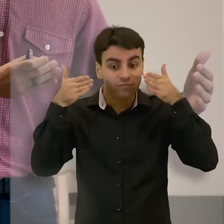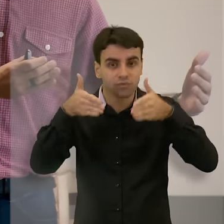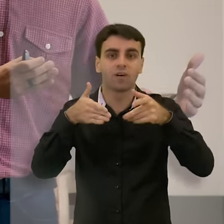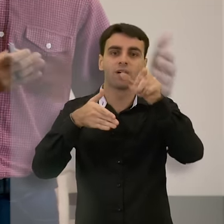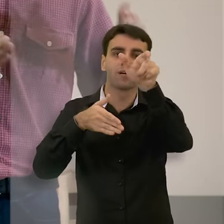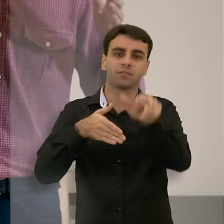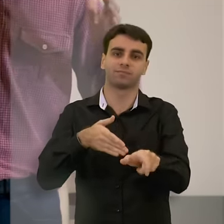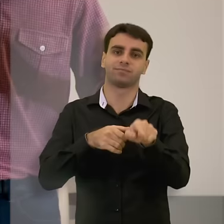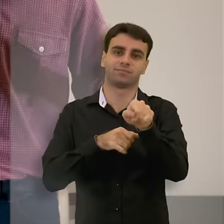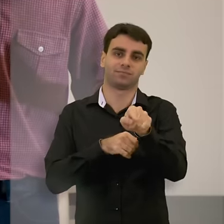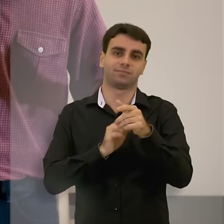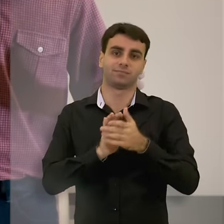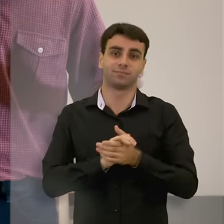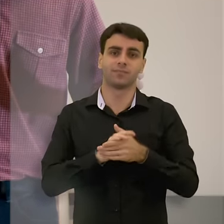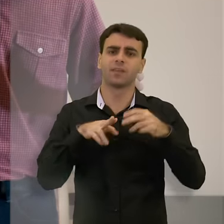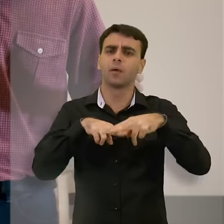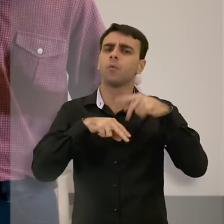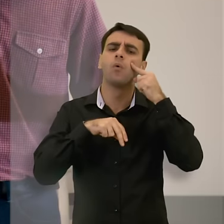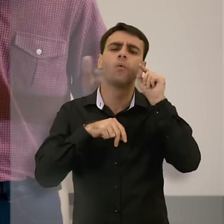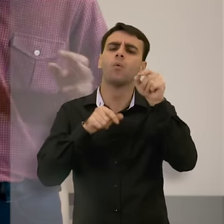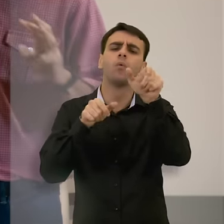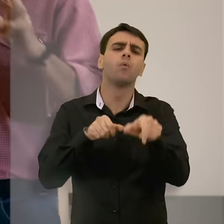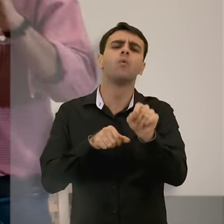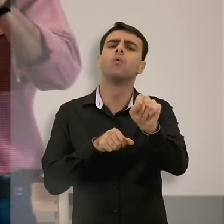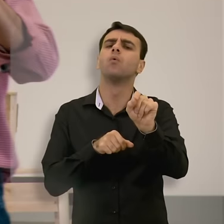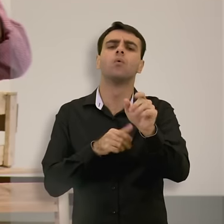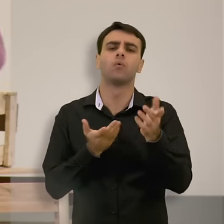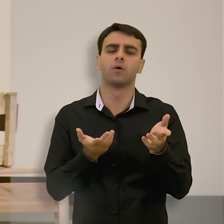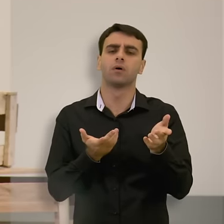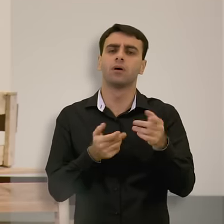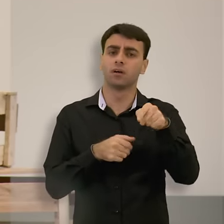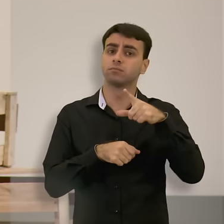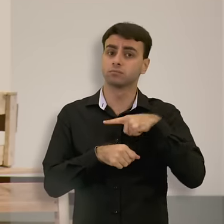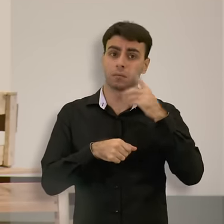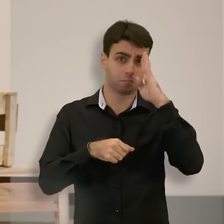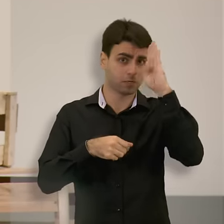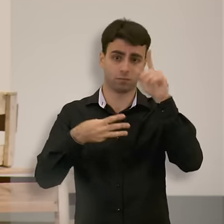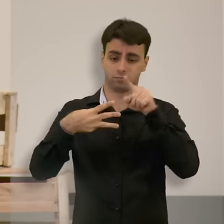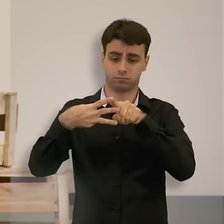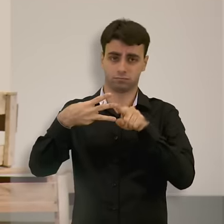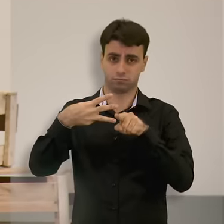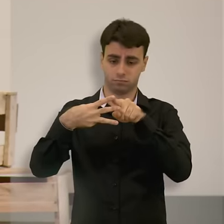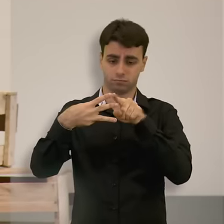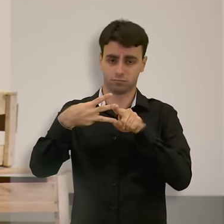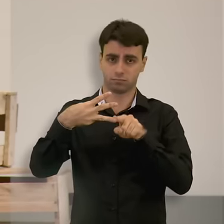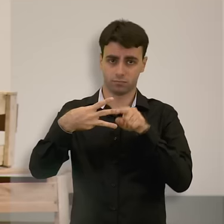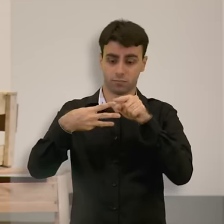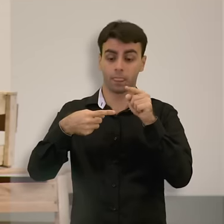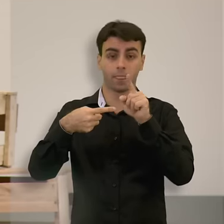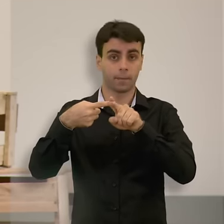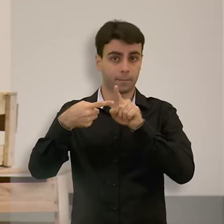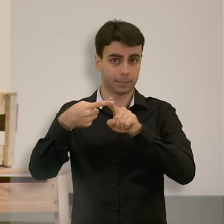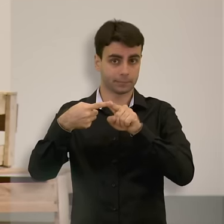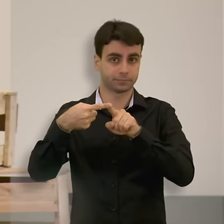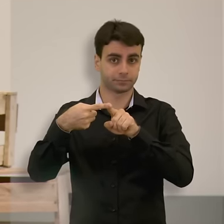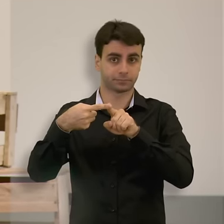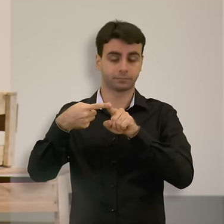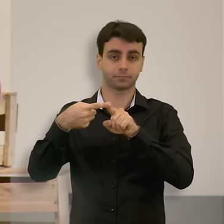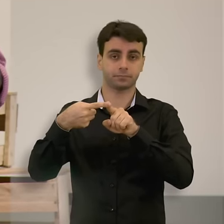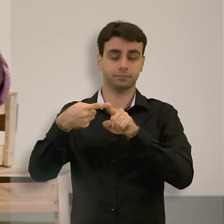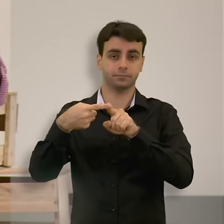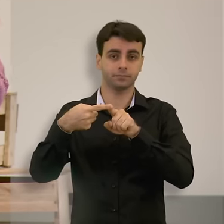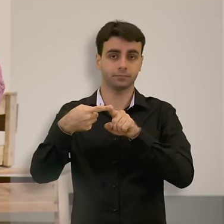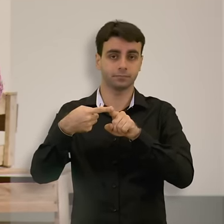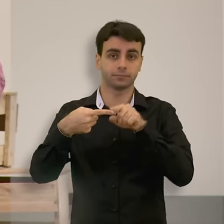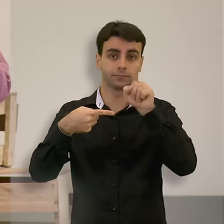pessoas. E o que eu estou chamando de centrada nas pessoas tem a ver com três pontos. O primeiro ponto é que